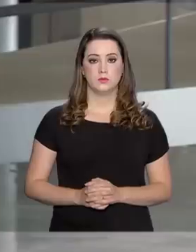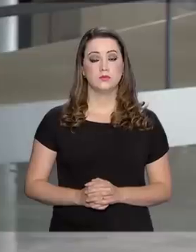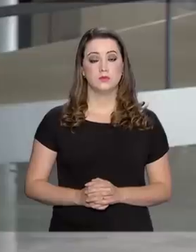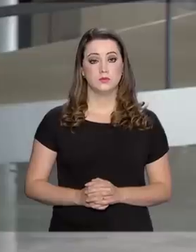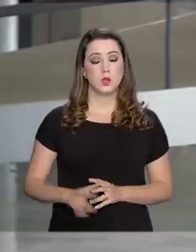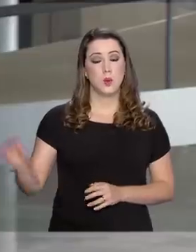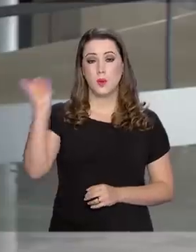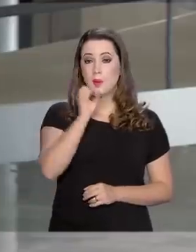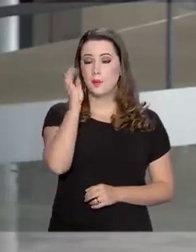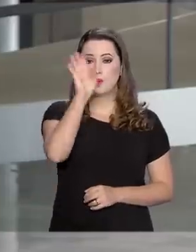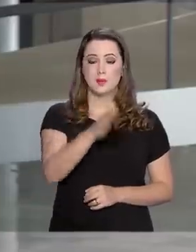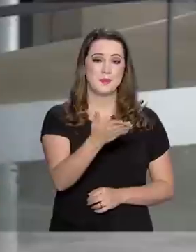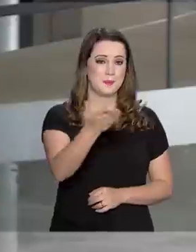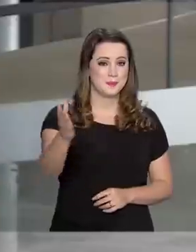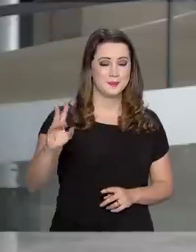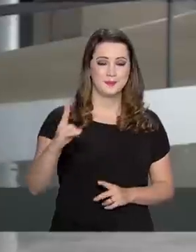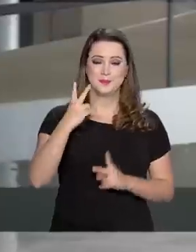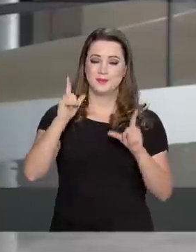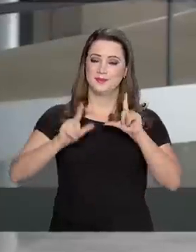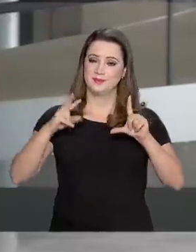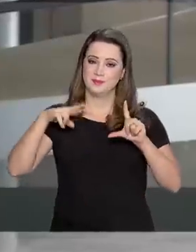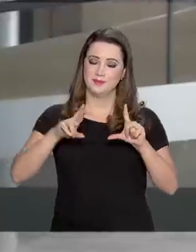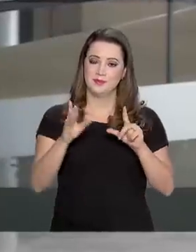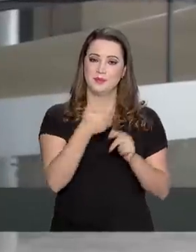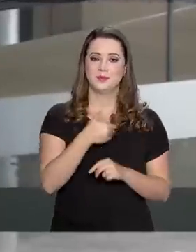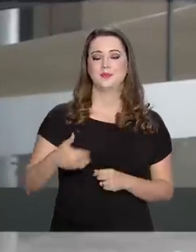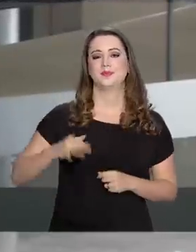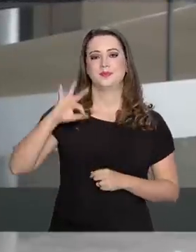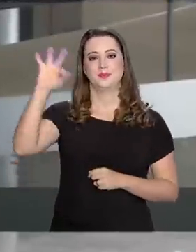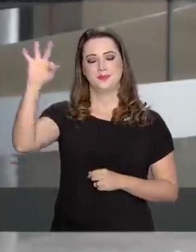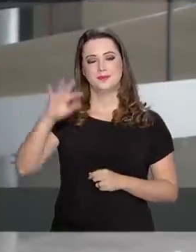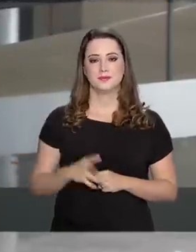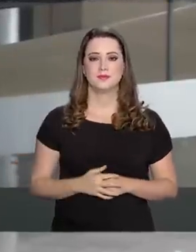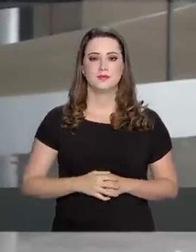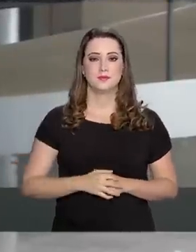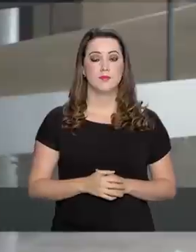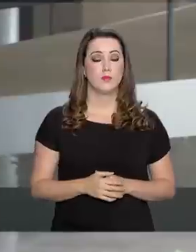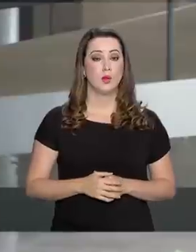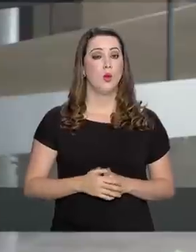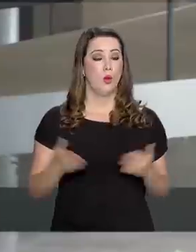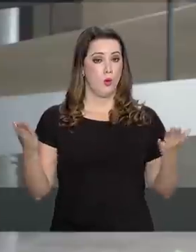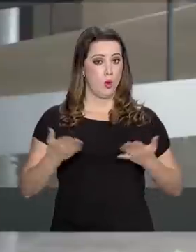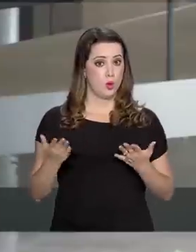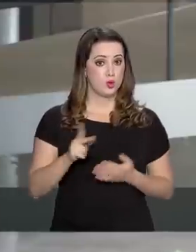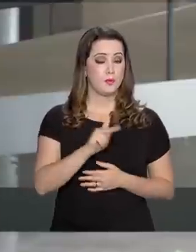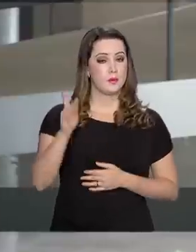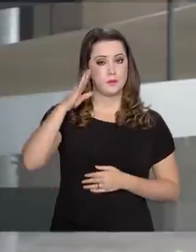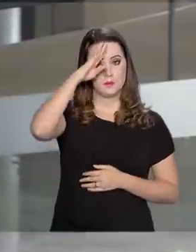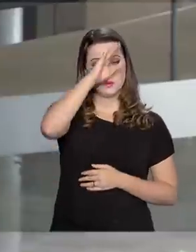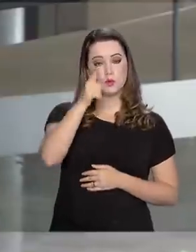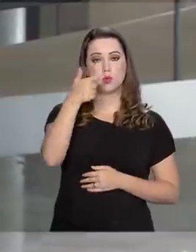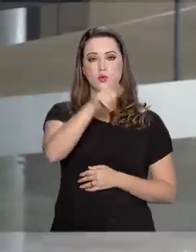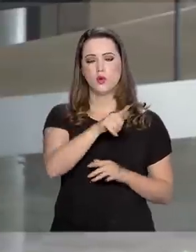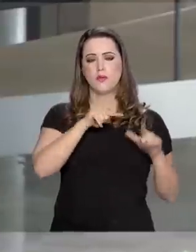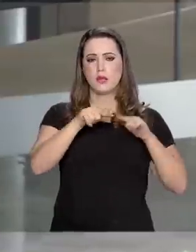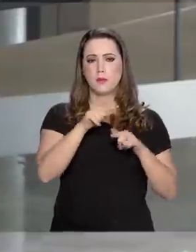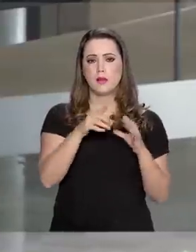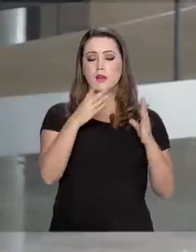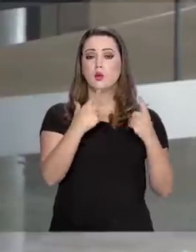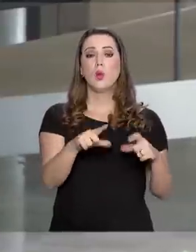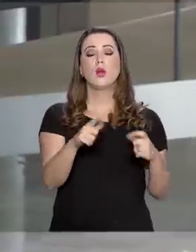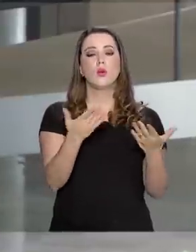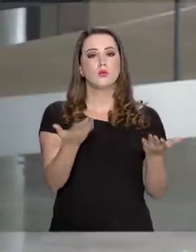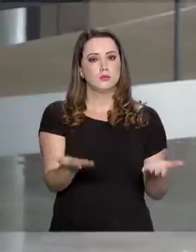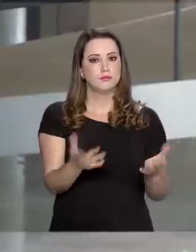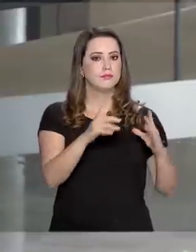Boa tarde para você que acompanha a NBR, a TV do Governo Federal. Hoje o presidente Jair Bolsonaro voltou a despachar aqui do Palácio do